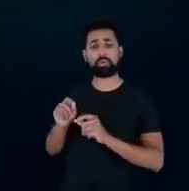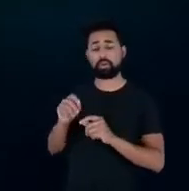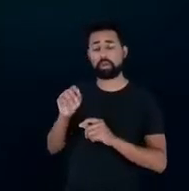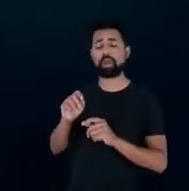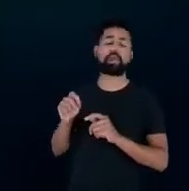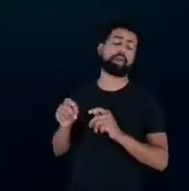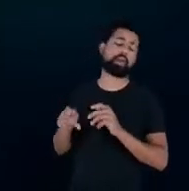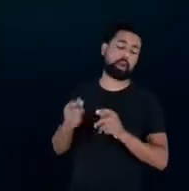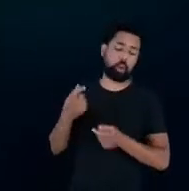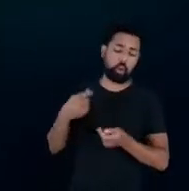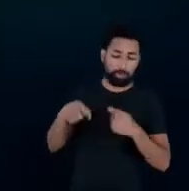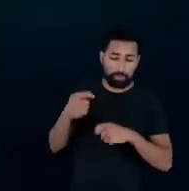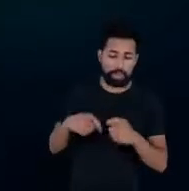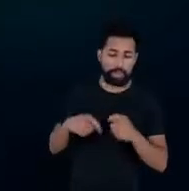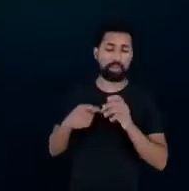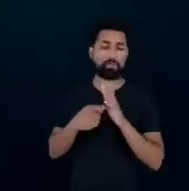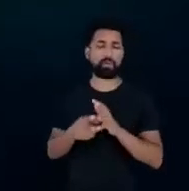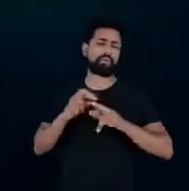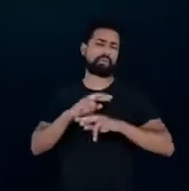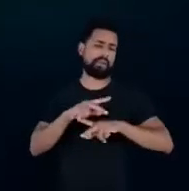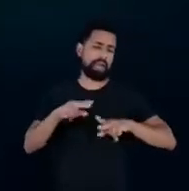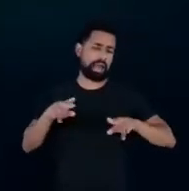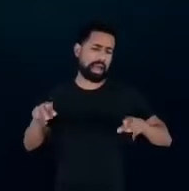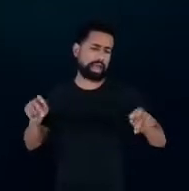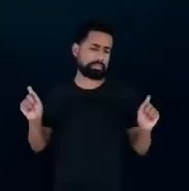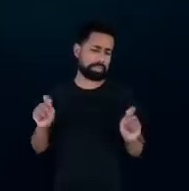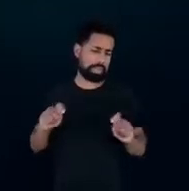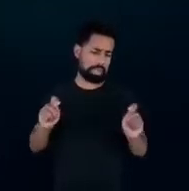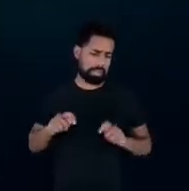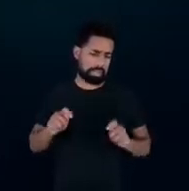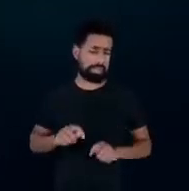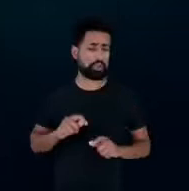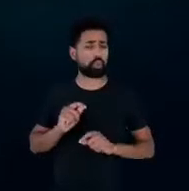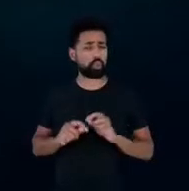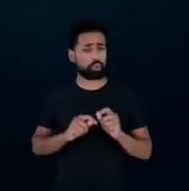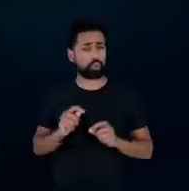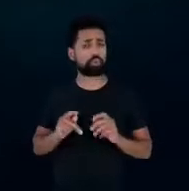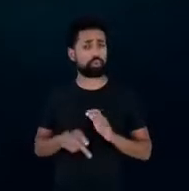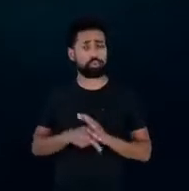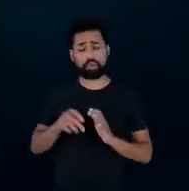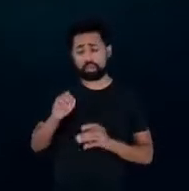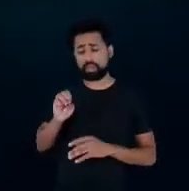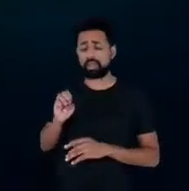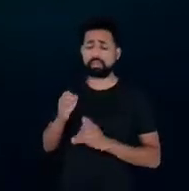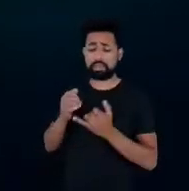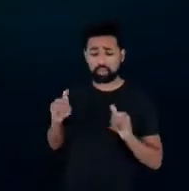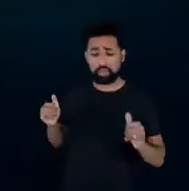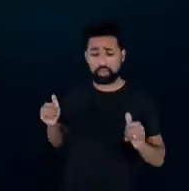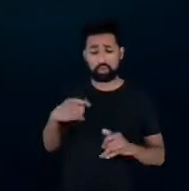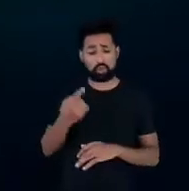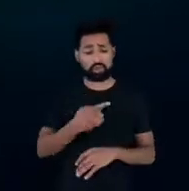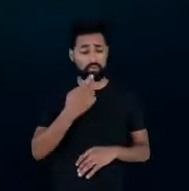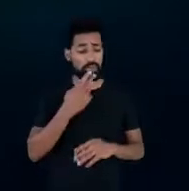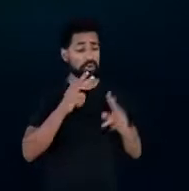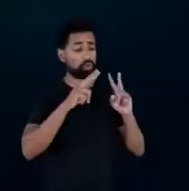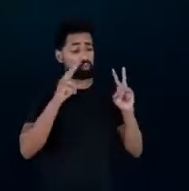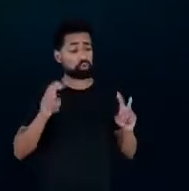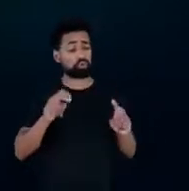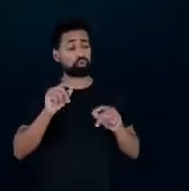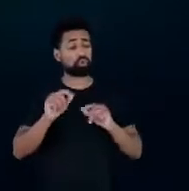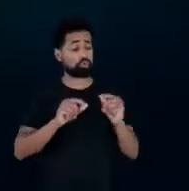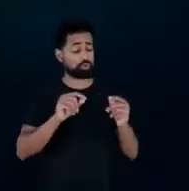ela traz uma série de possibilidades para a eficiência energética. Então, a gente está falando de um mundo em que,